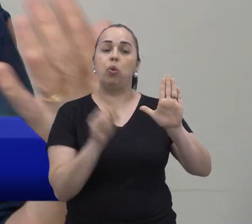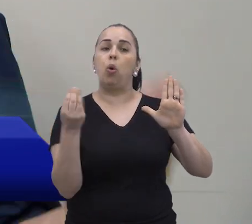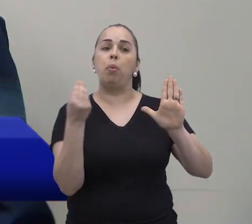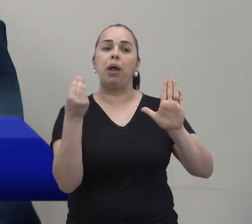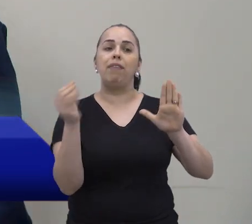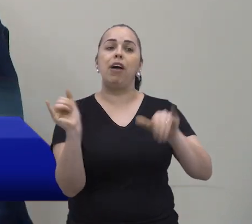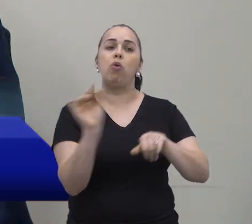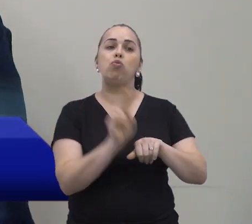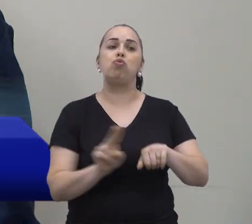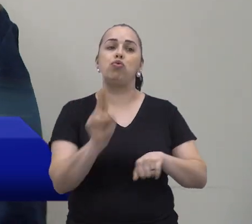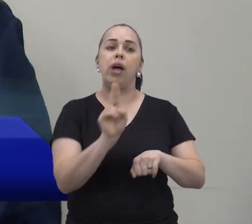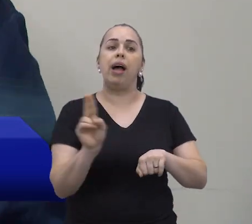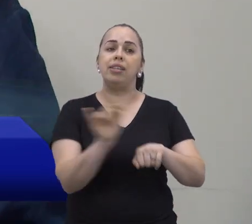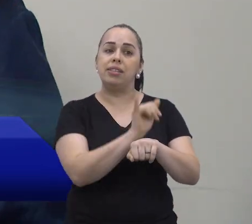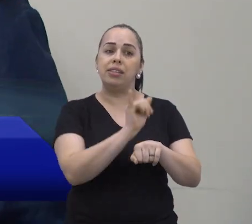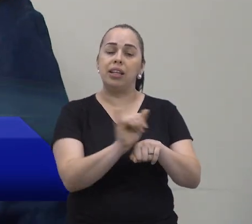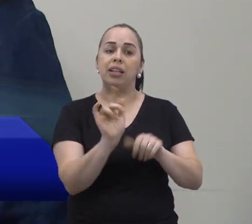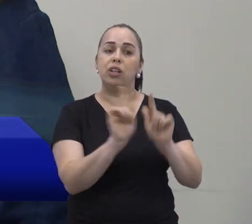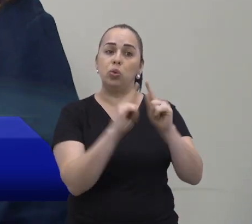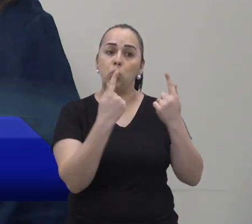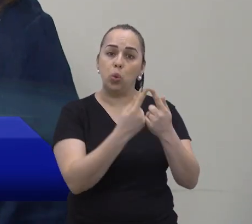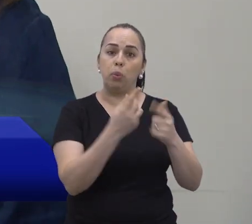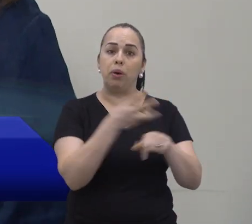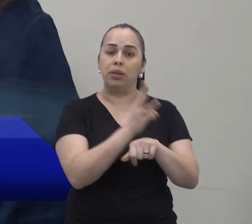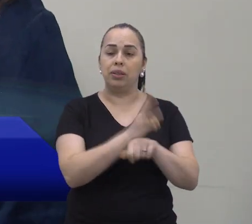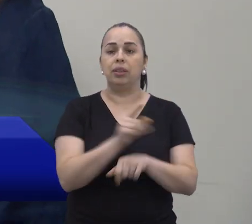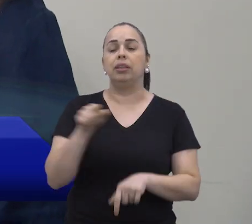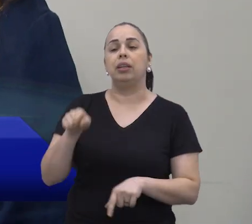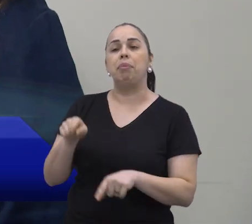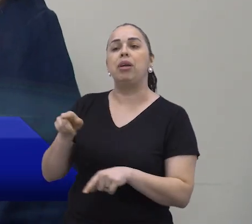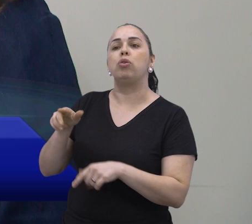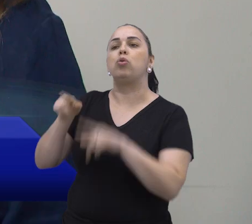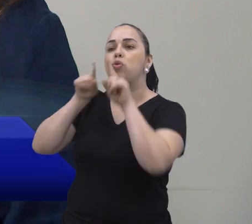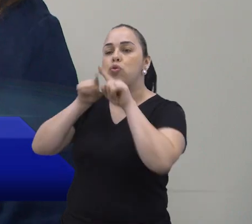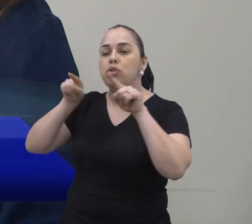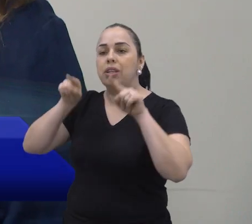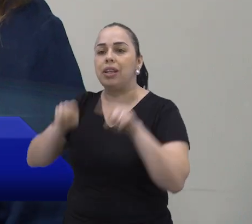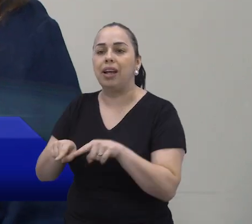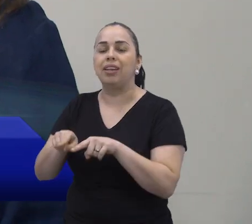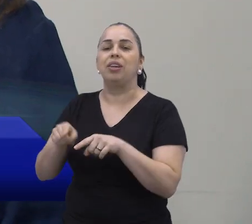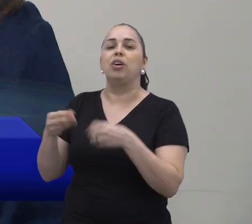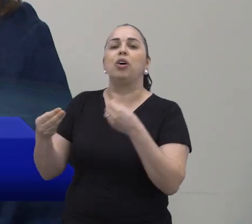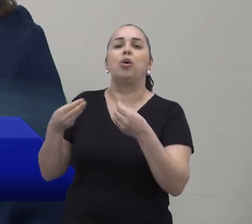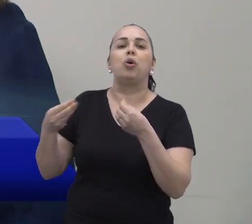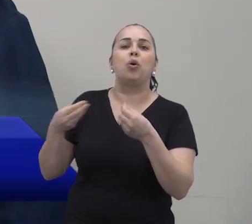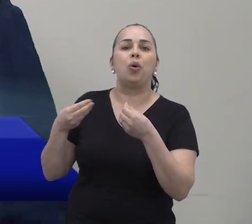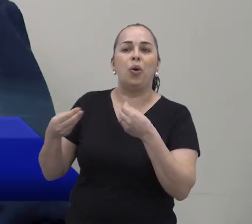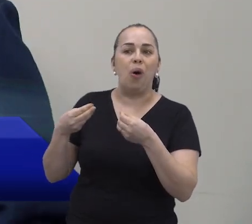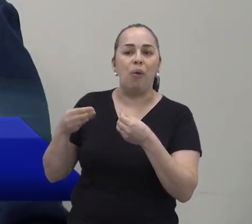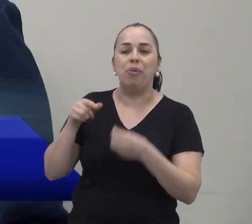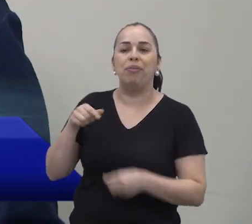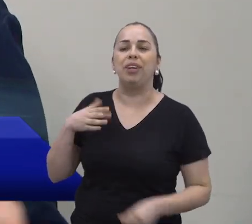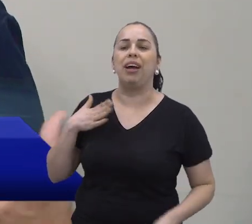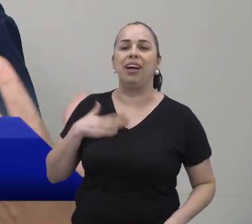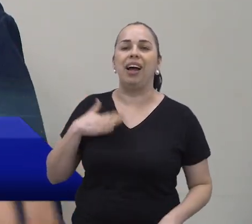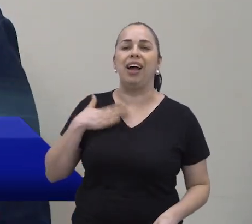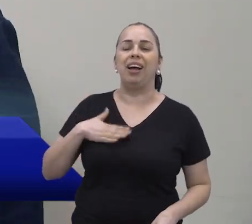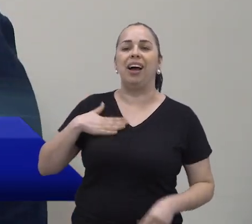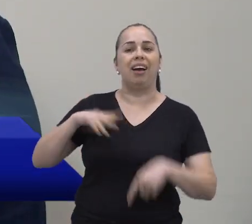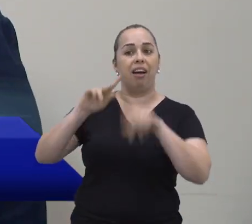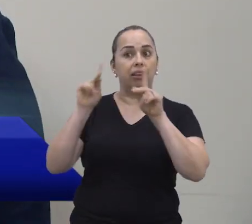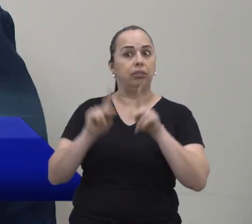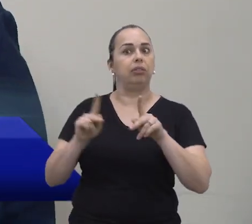fazer com o uso dessa ferramenta e também os funcionários, né, que tom, que forma eu utilizo isso para que fique